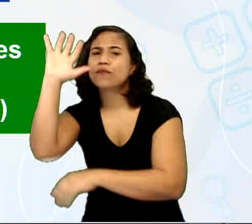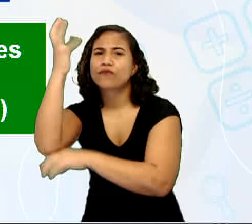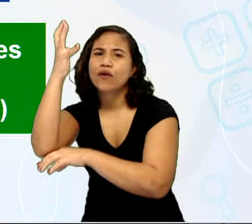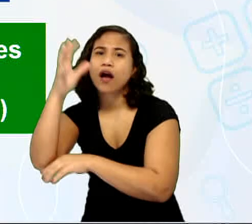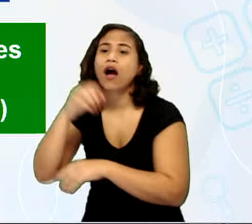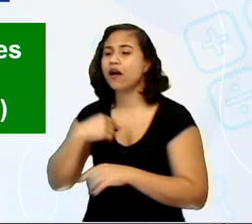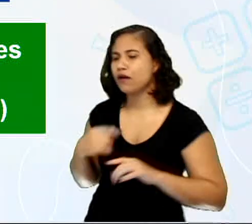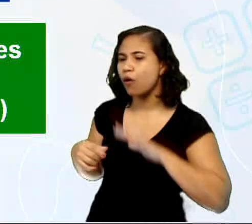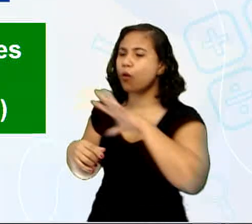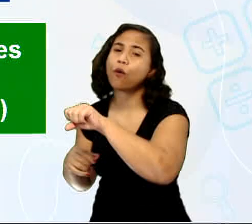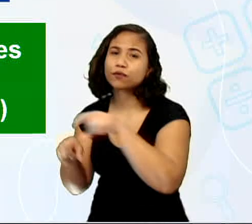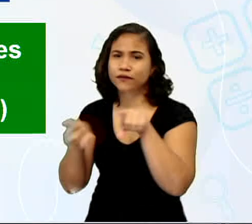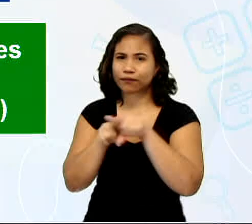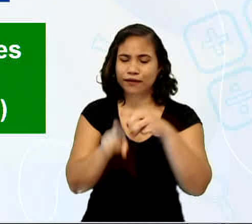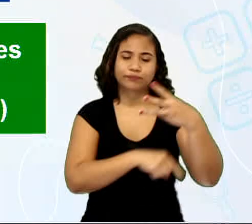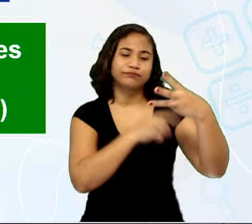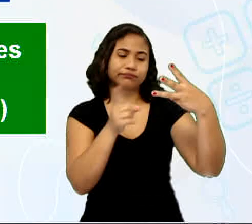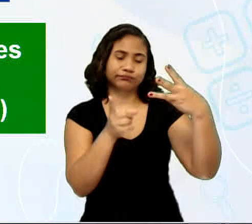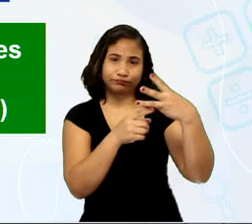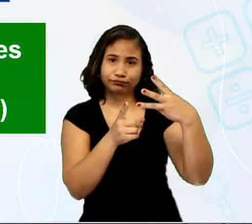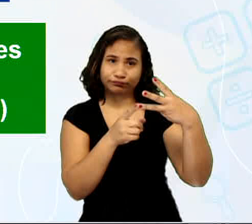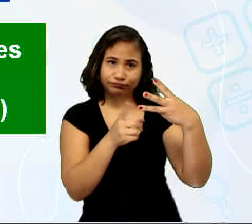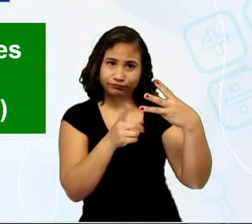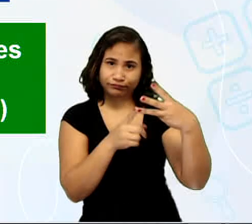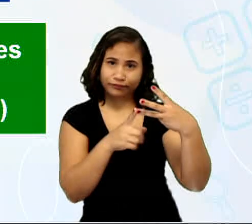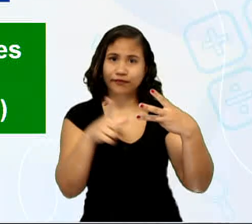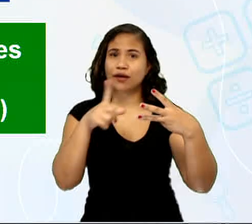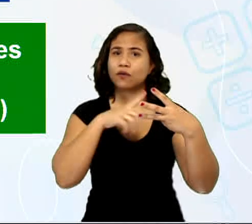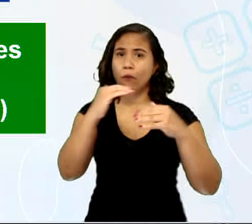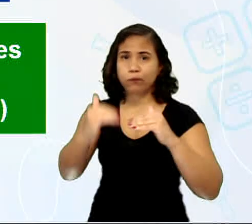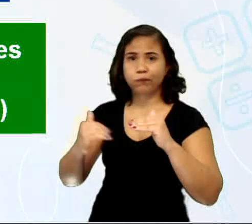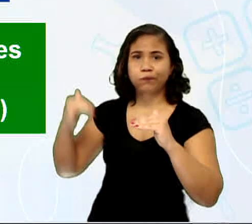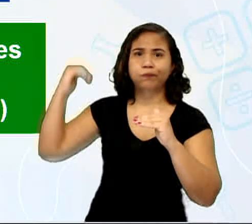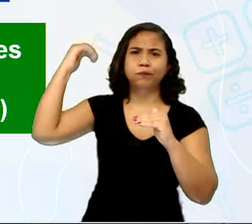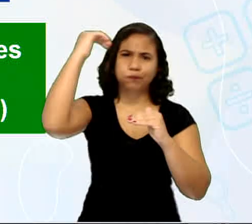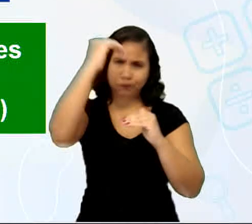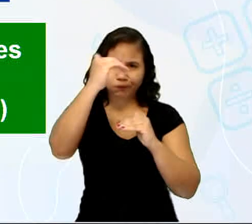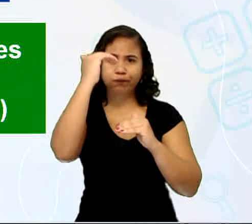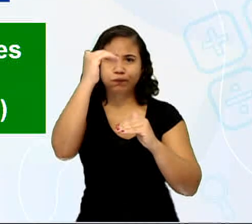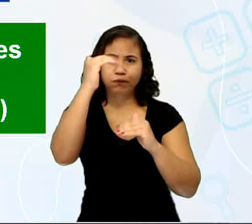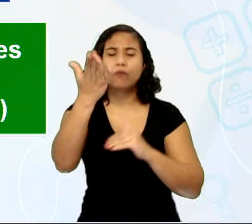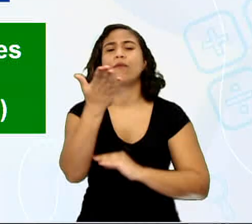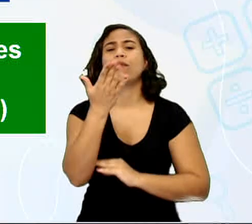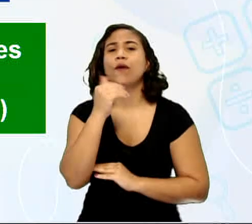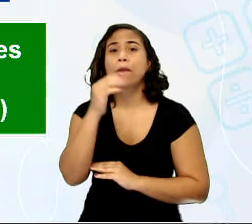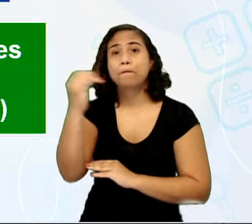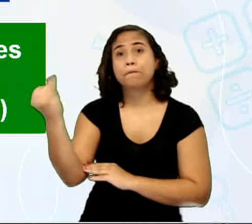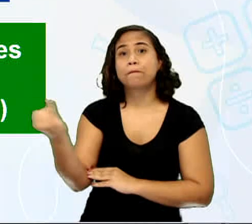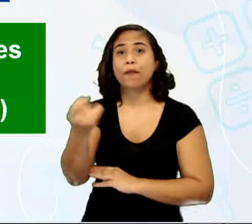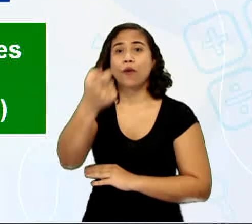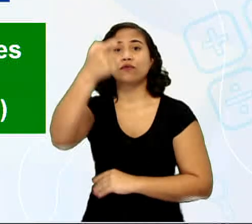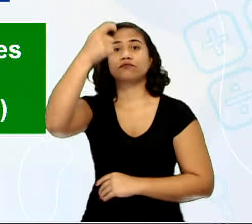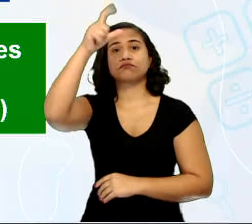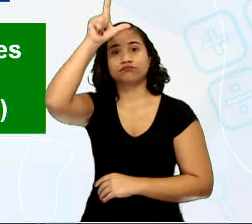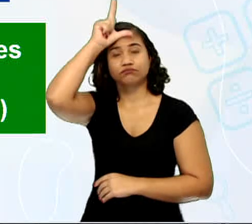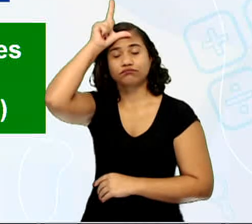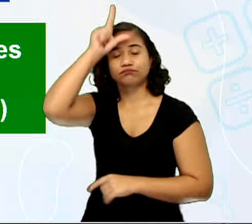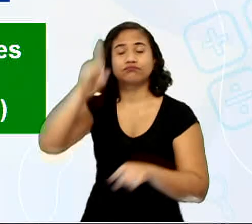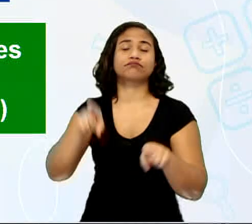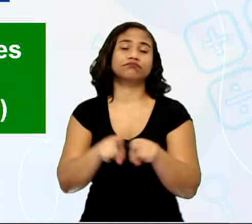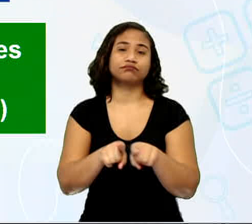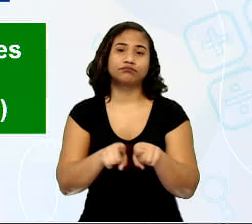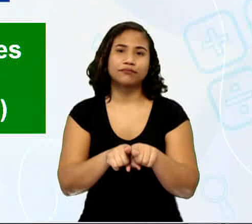terciários, que são aqueles que estão no topo da cadeia alimentar, que não existe